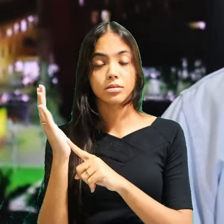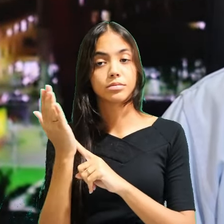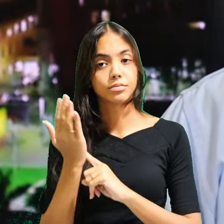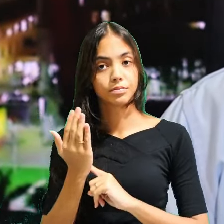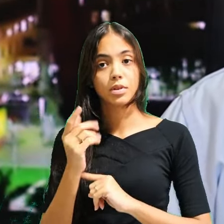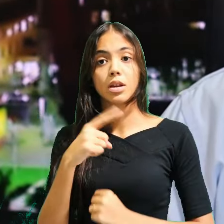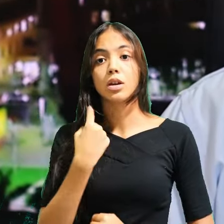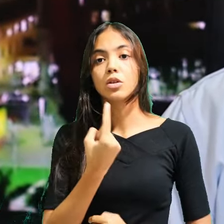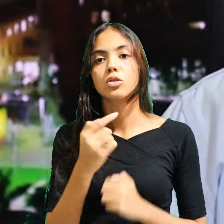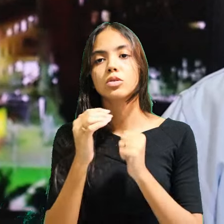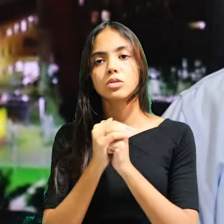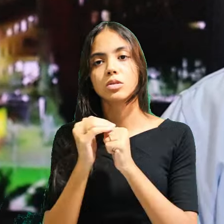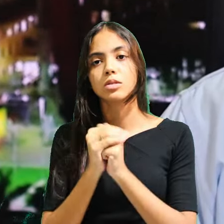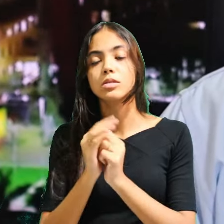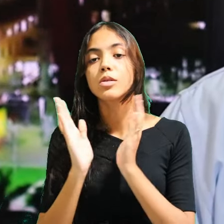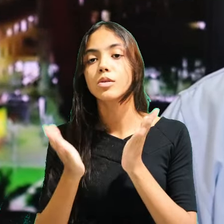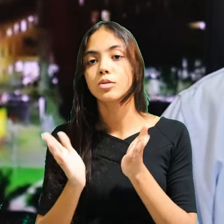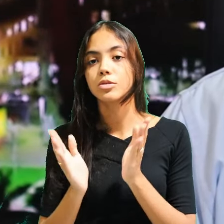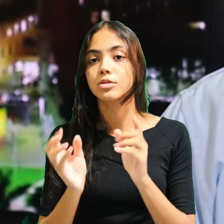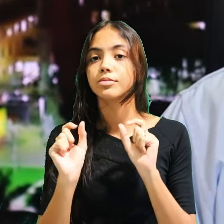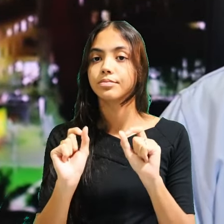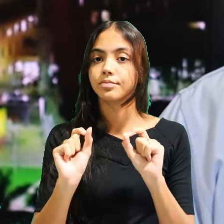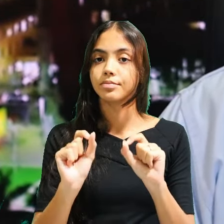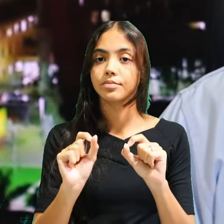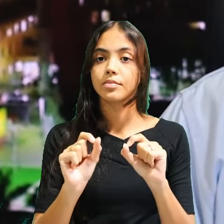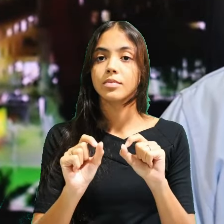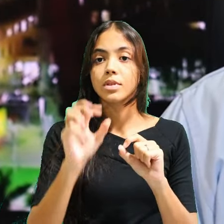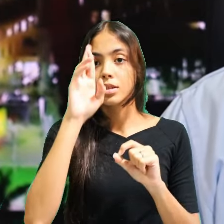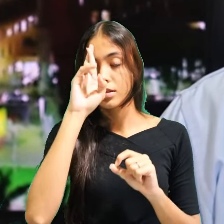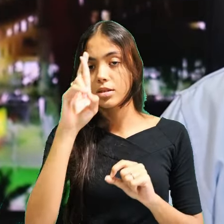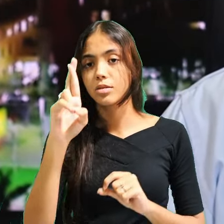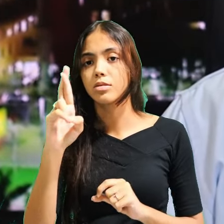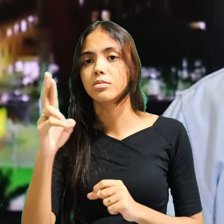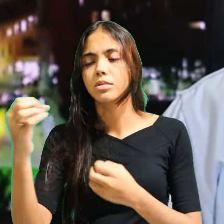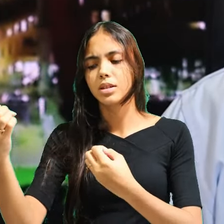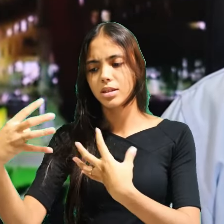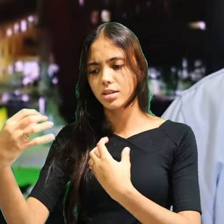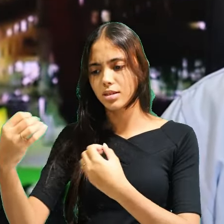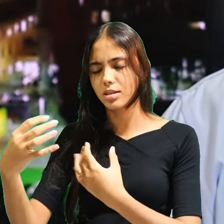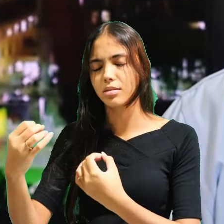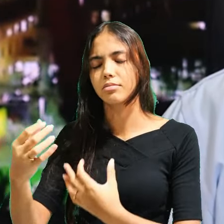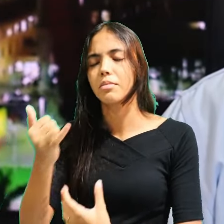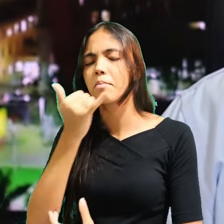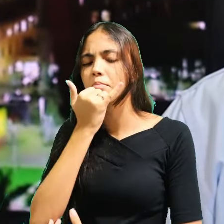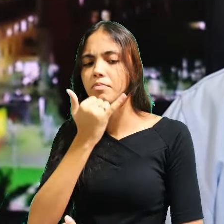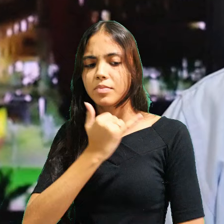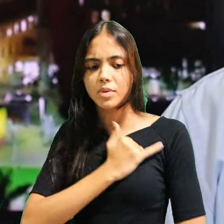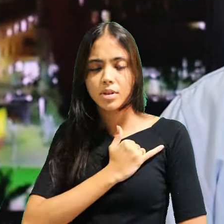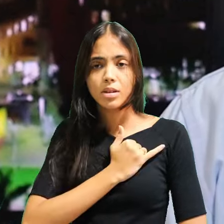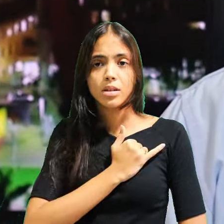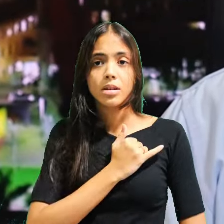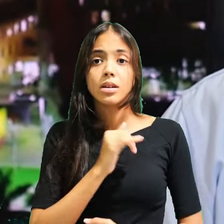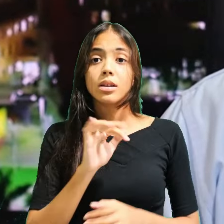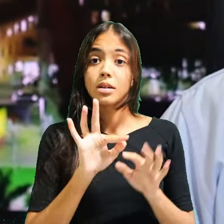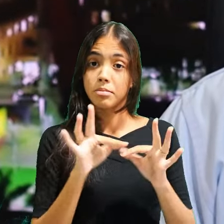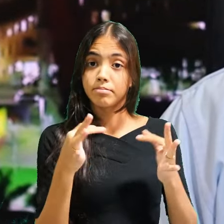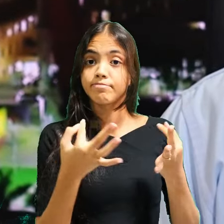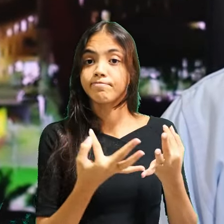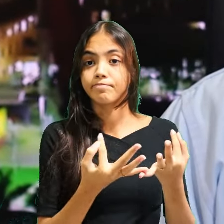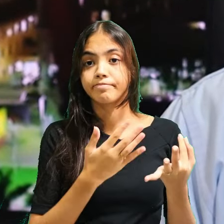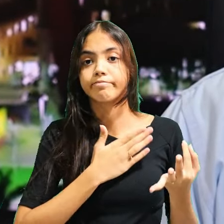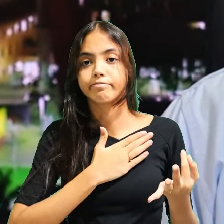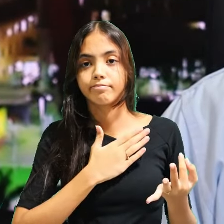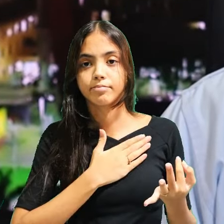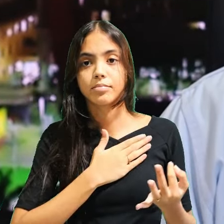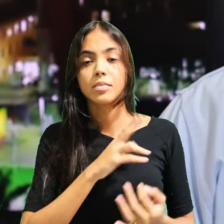nossa oração hoje seja, Senhor, ensina-me a perdoar os meus queridos e em